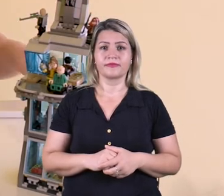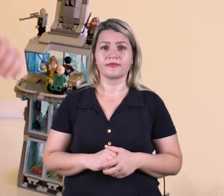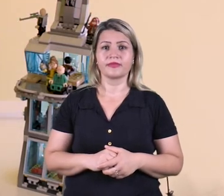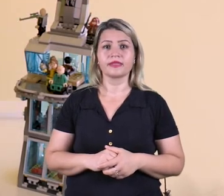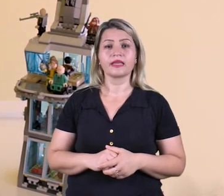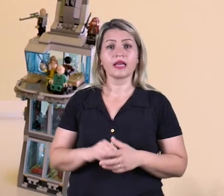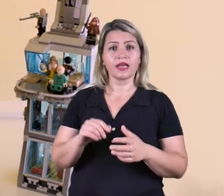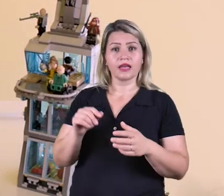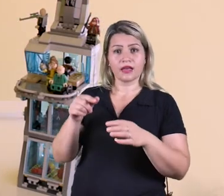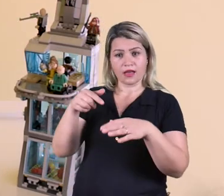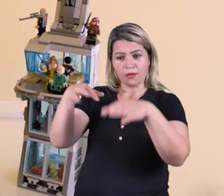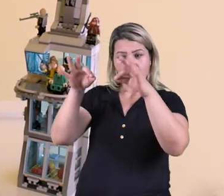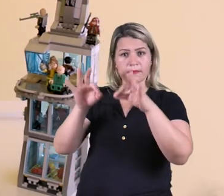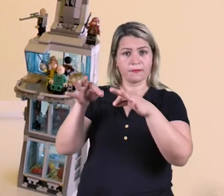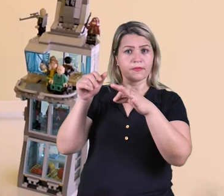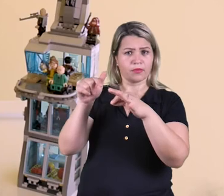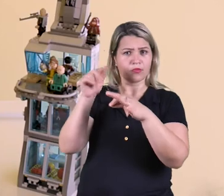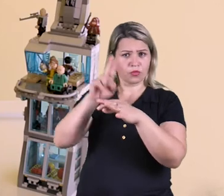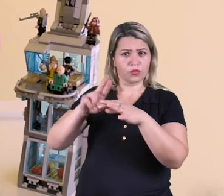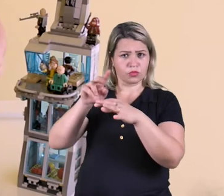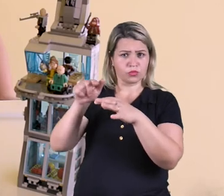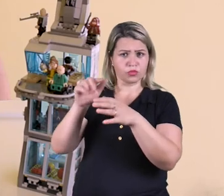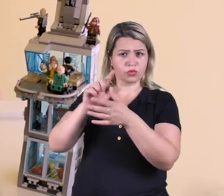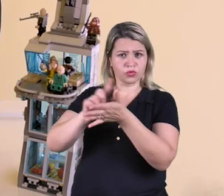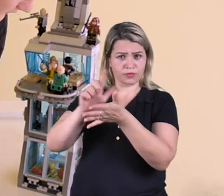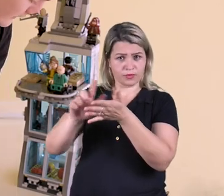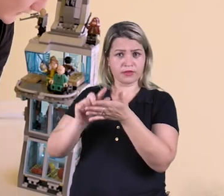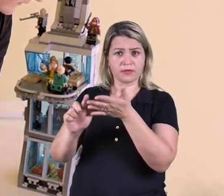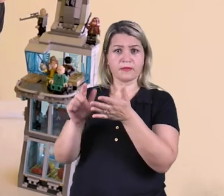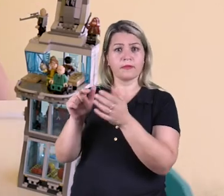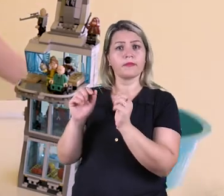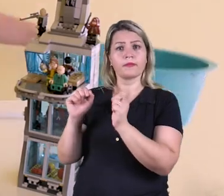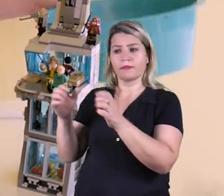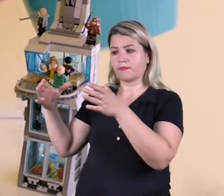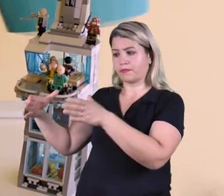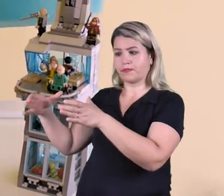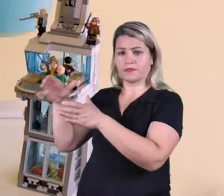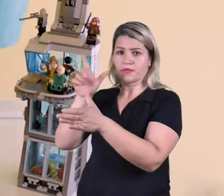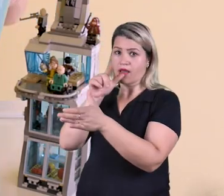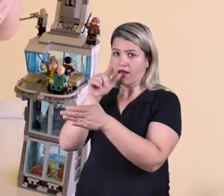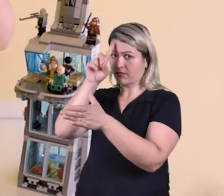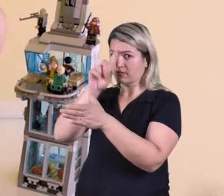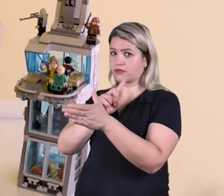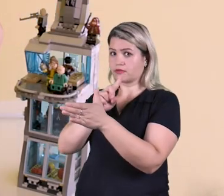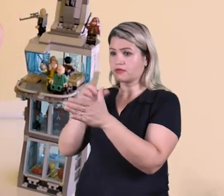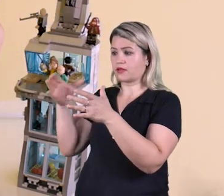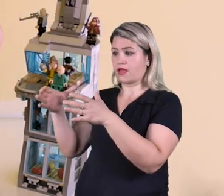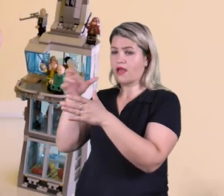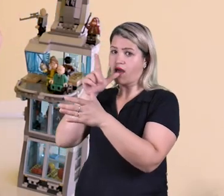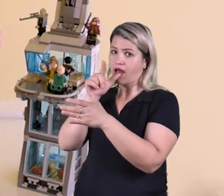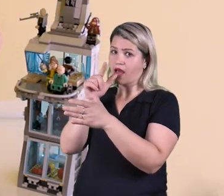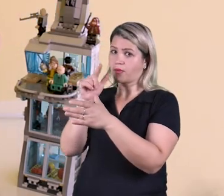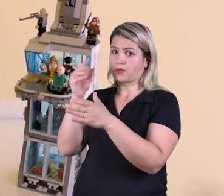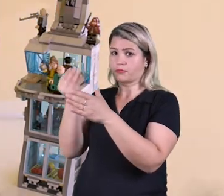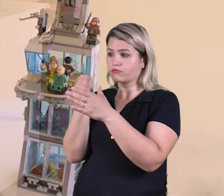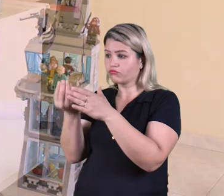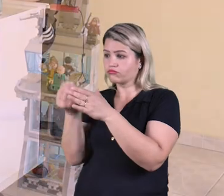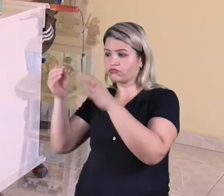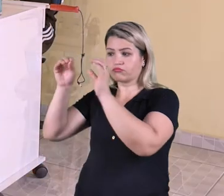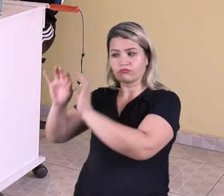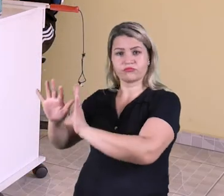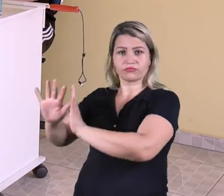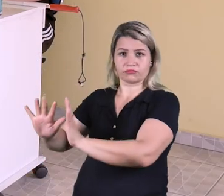Logo em seguida, o pano que você utilizou para fazer a desinfecção deverá ser colocado em uma bacia com uma solução de água com água sanitária.